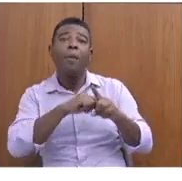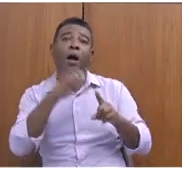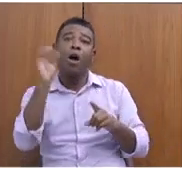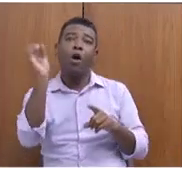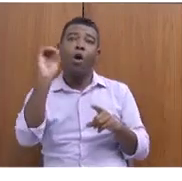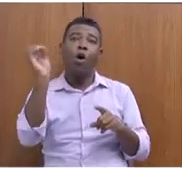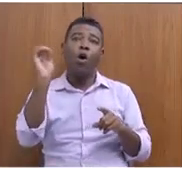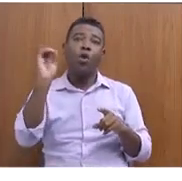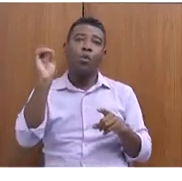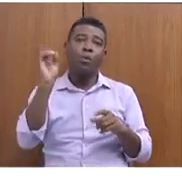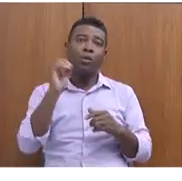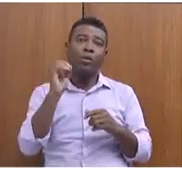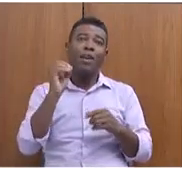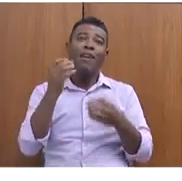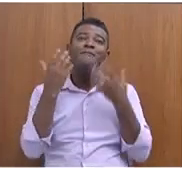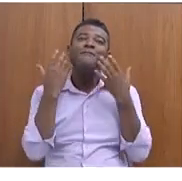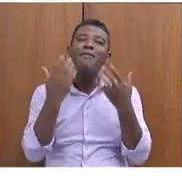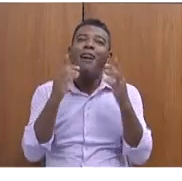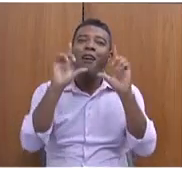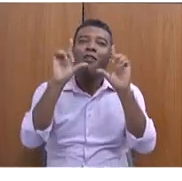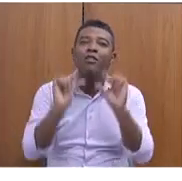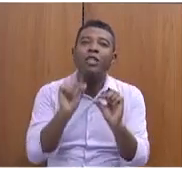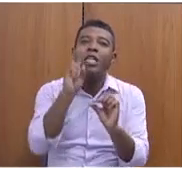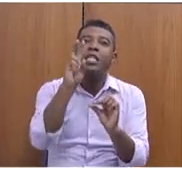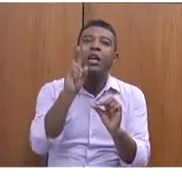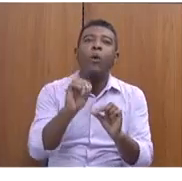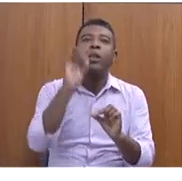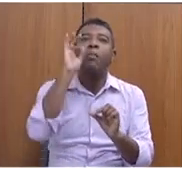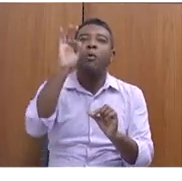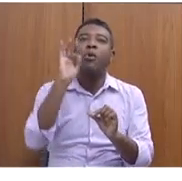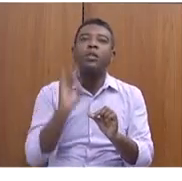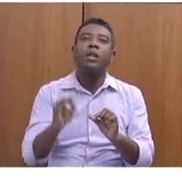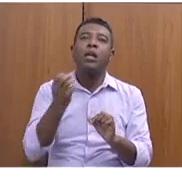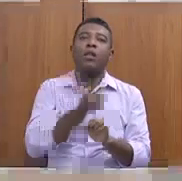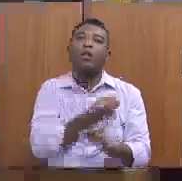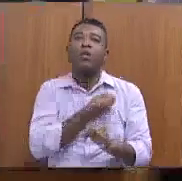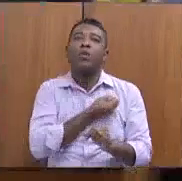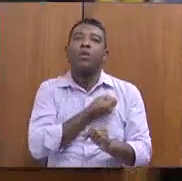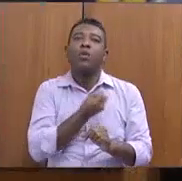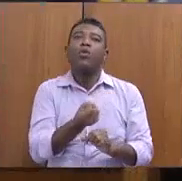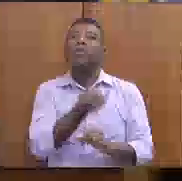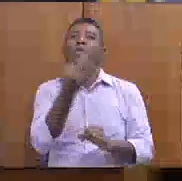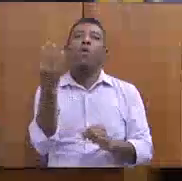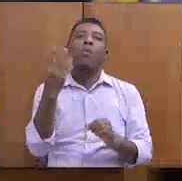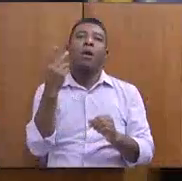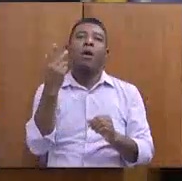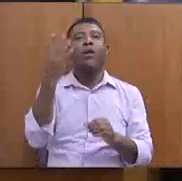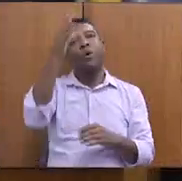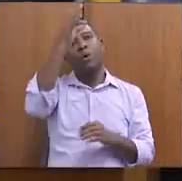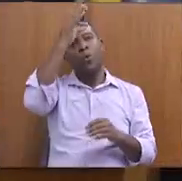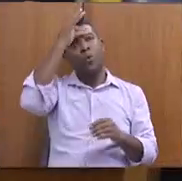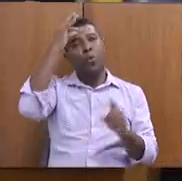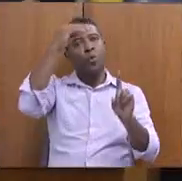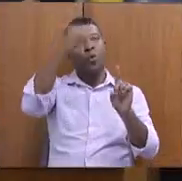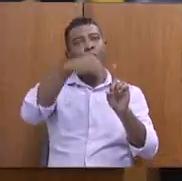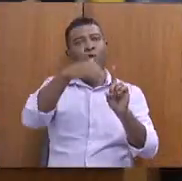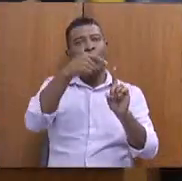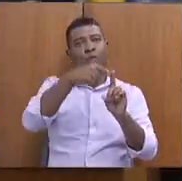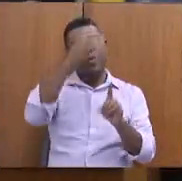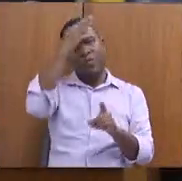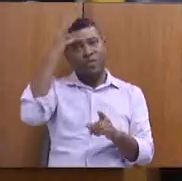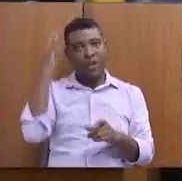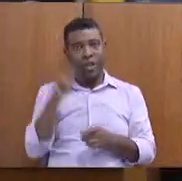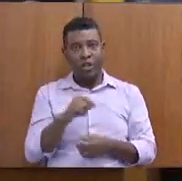do número de vítimas nas ocorrências em áreas de risco e desastres até 2027. Isso aqui para nós está sendo um exemplo